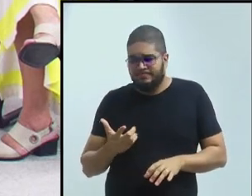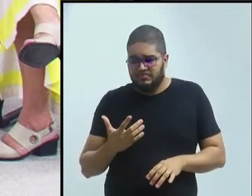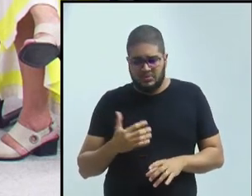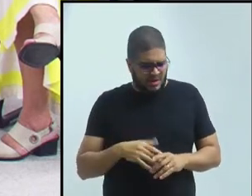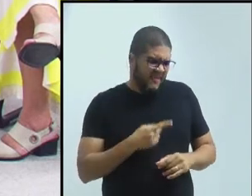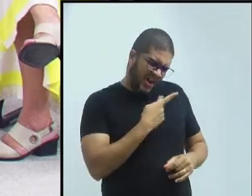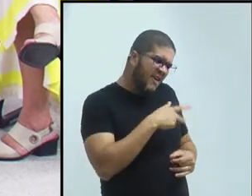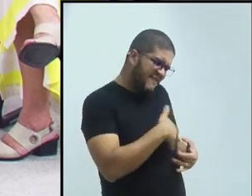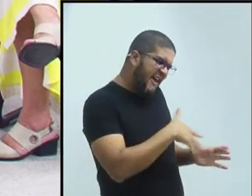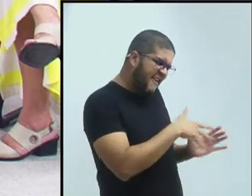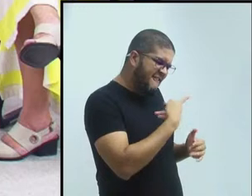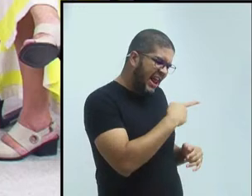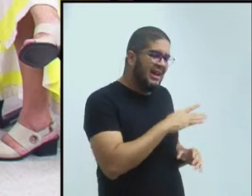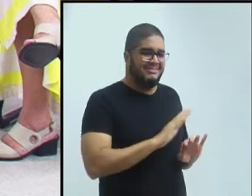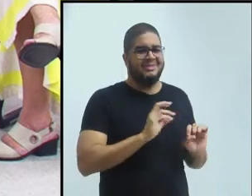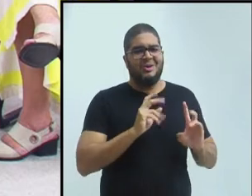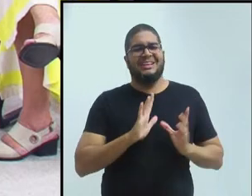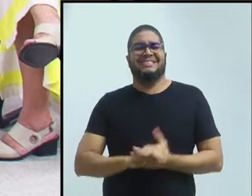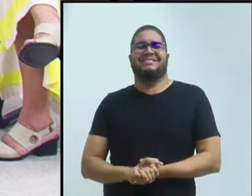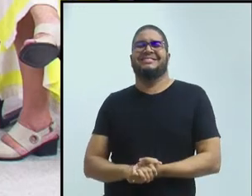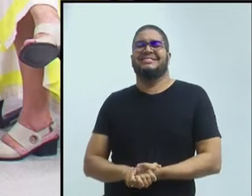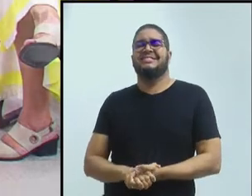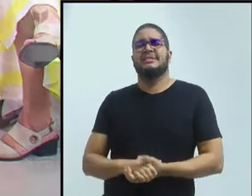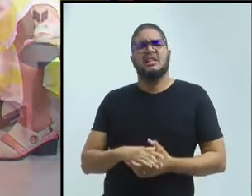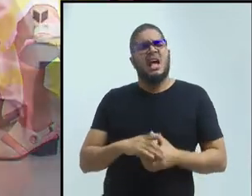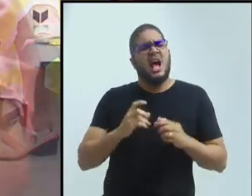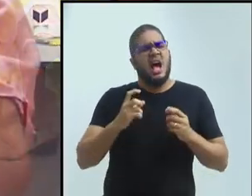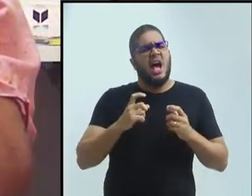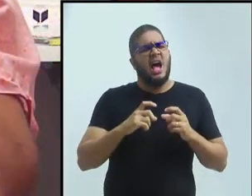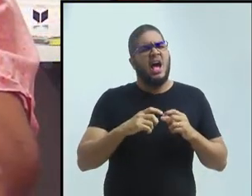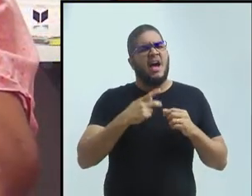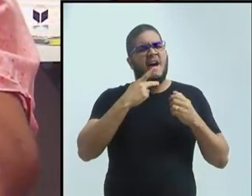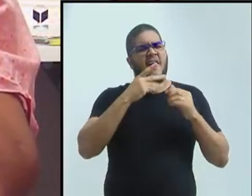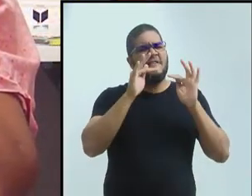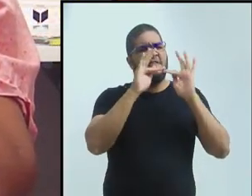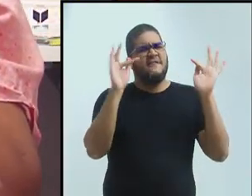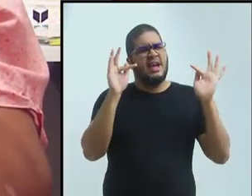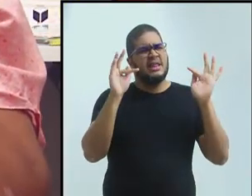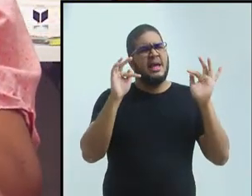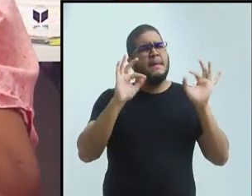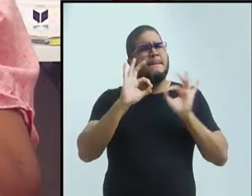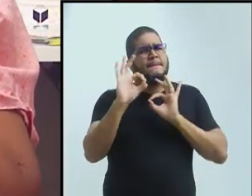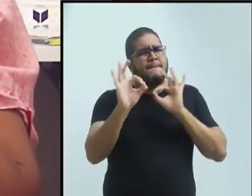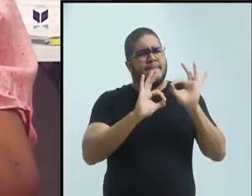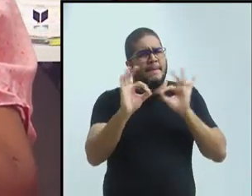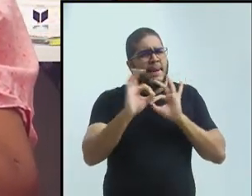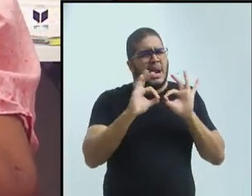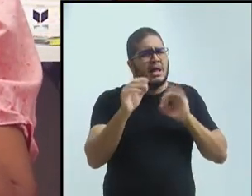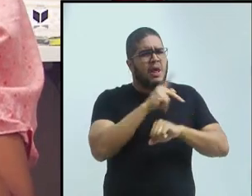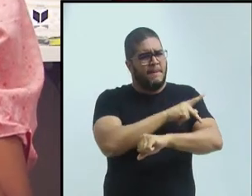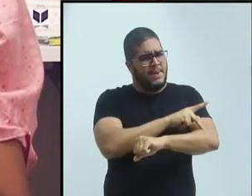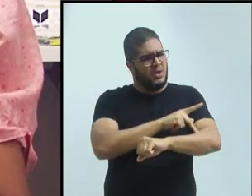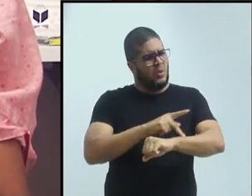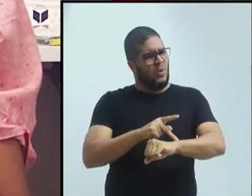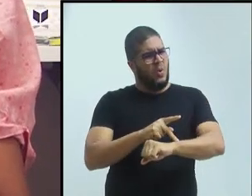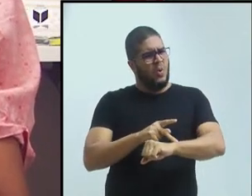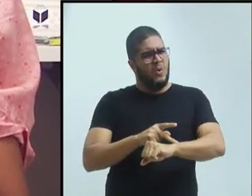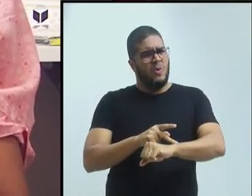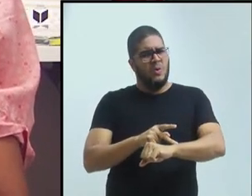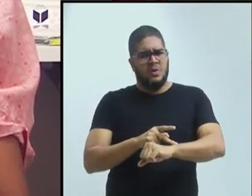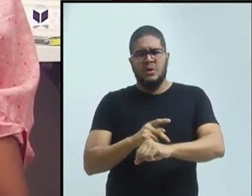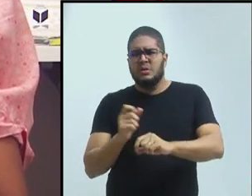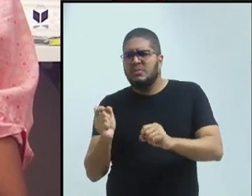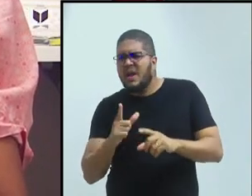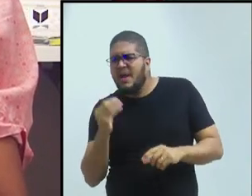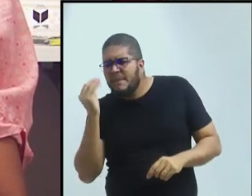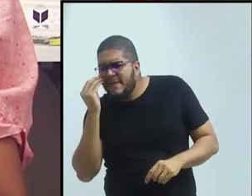Essa expressão preparação pedagógica também... Não, não, acho que pode ficar. Dá uma passada para